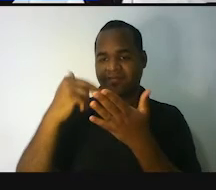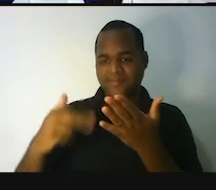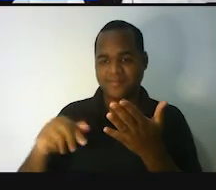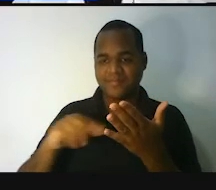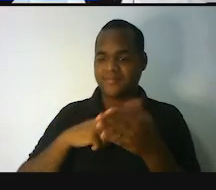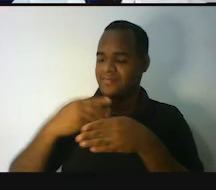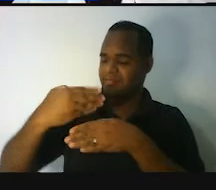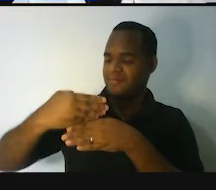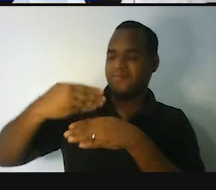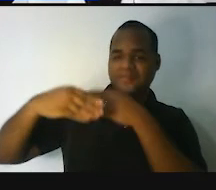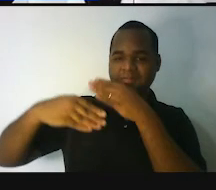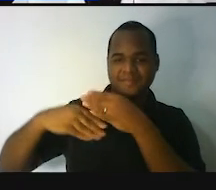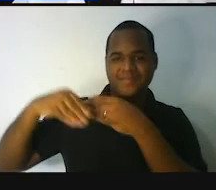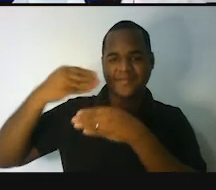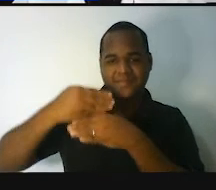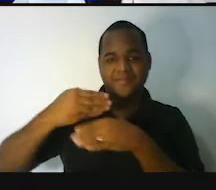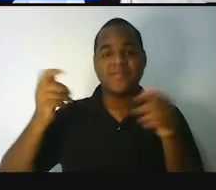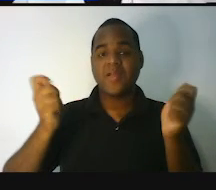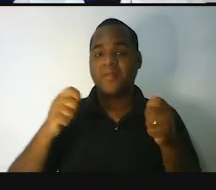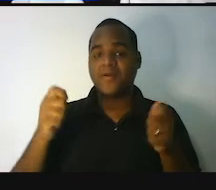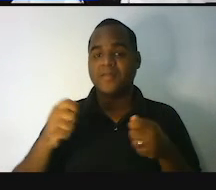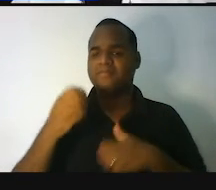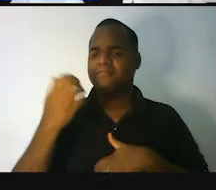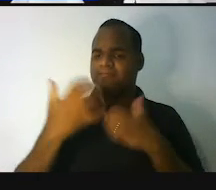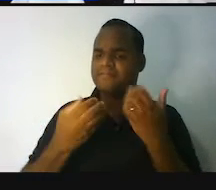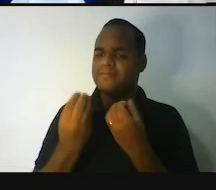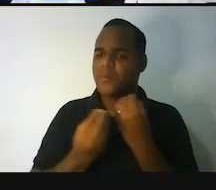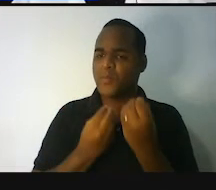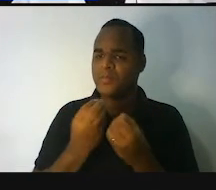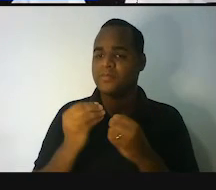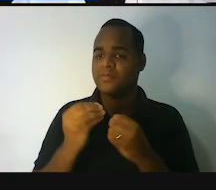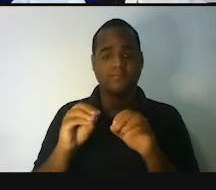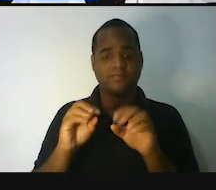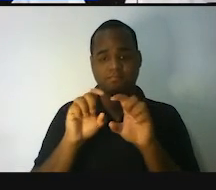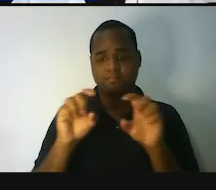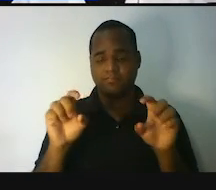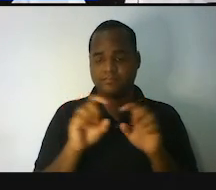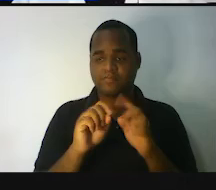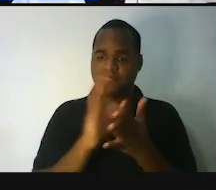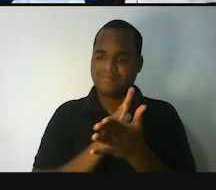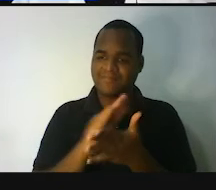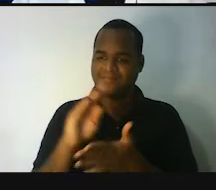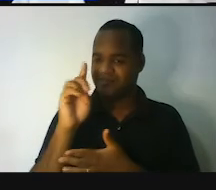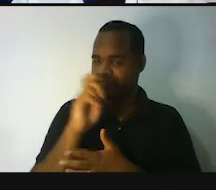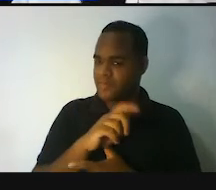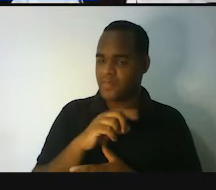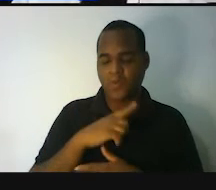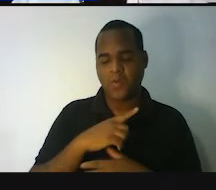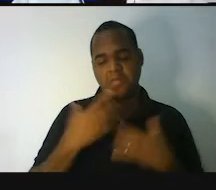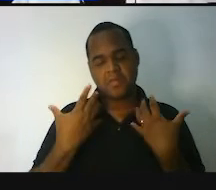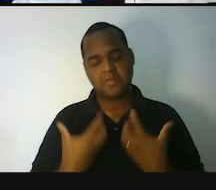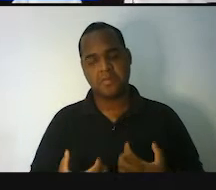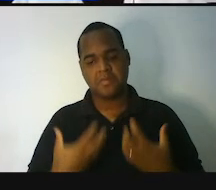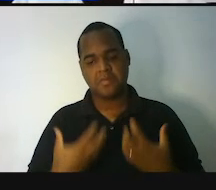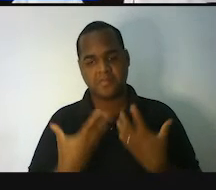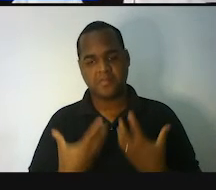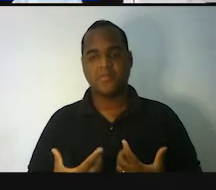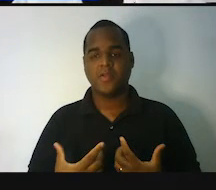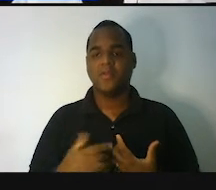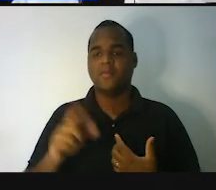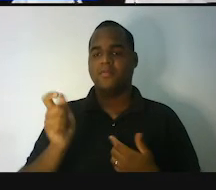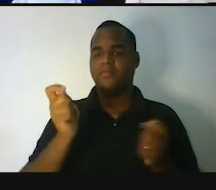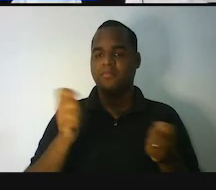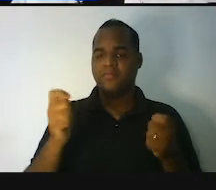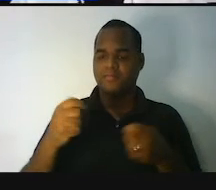parede, né? A gente pode medir, né? Mesmo que seja difícil ou cansativo, mas a gente pode